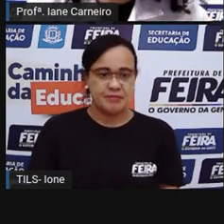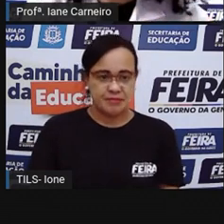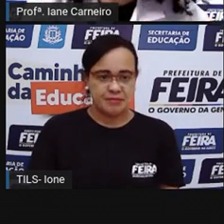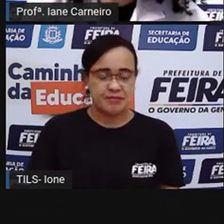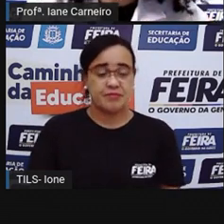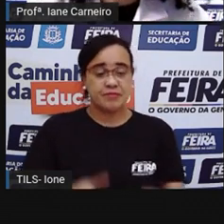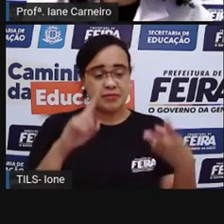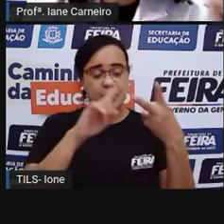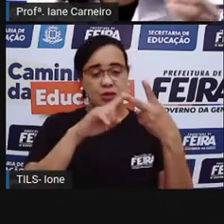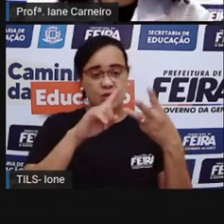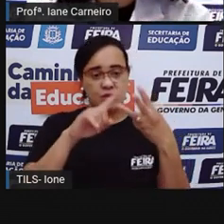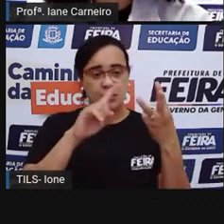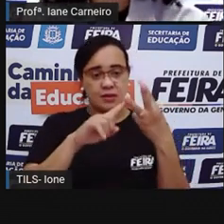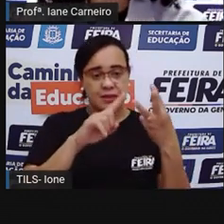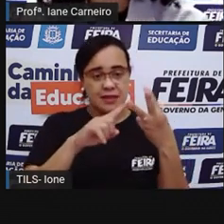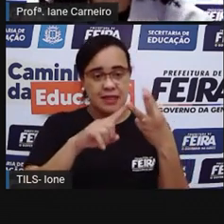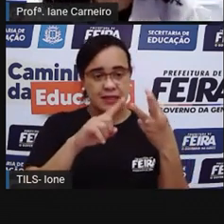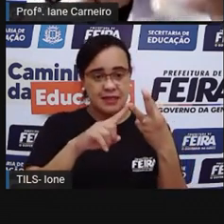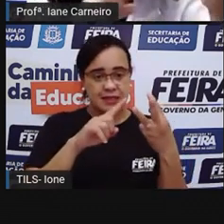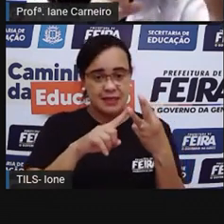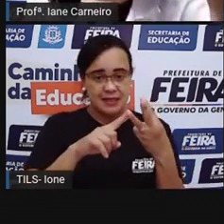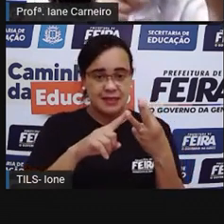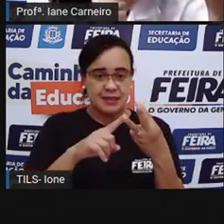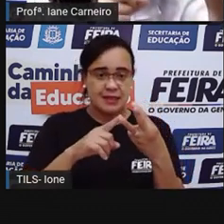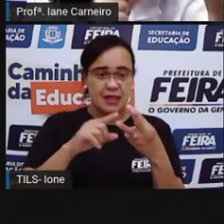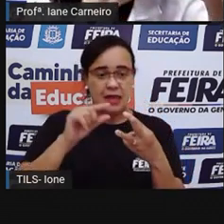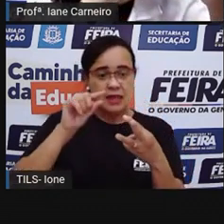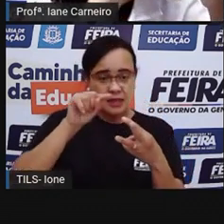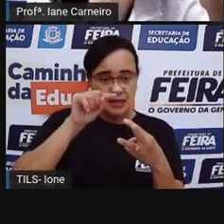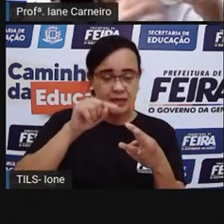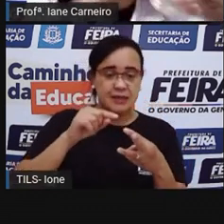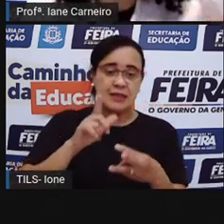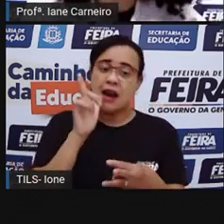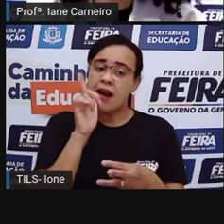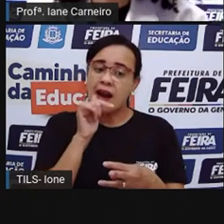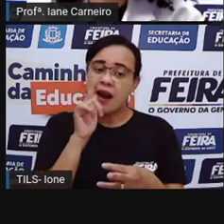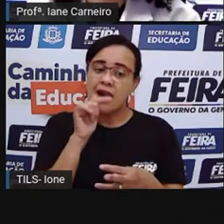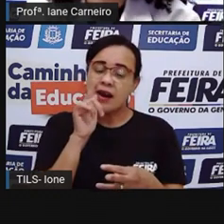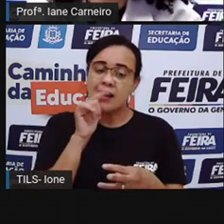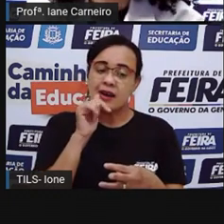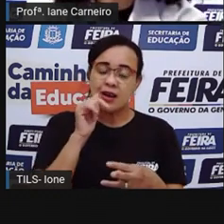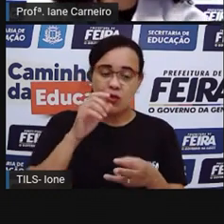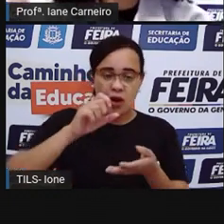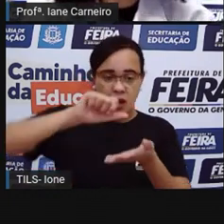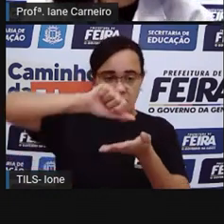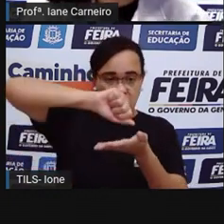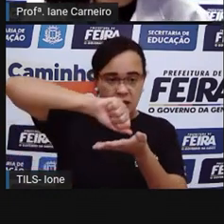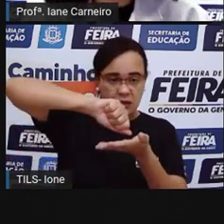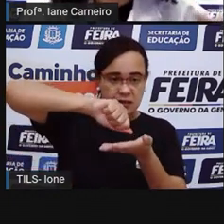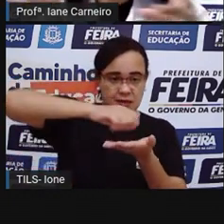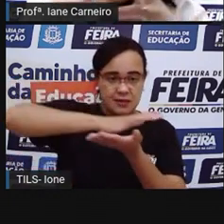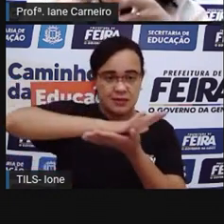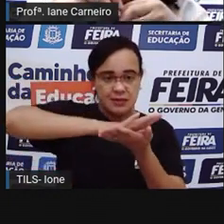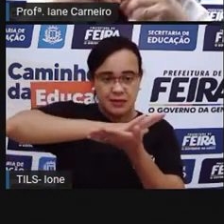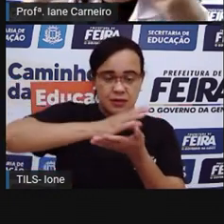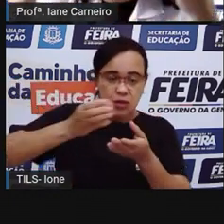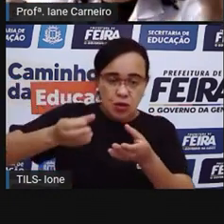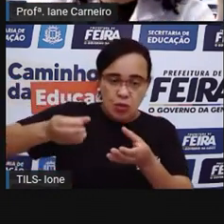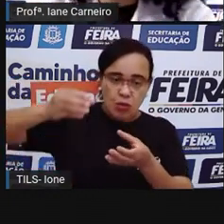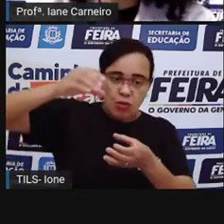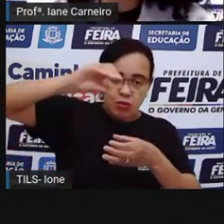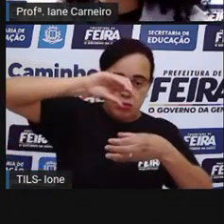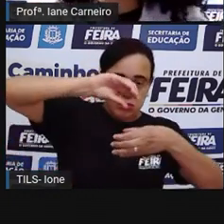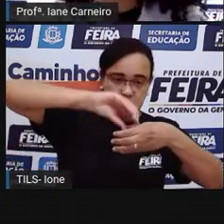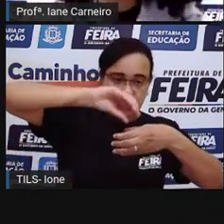terceiro passo é colocar um pouquinho de água e de sabão na parte de baixo que sobrou. E aí você pode fazer a